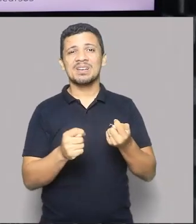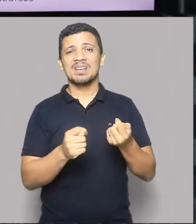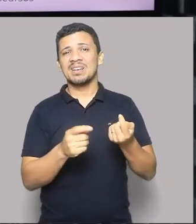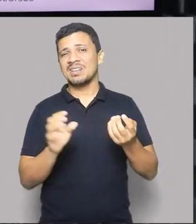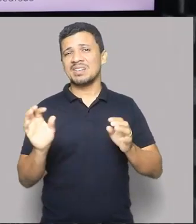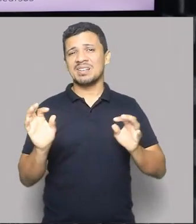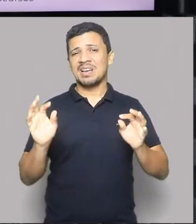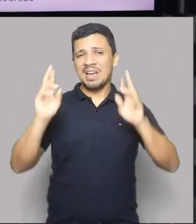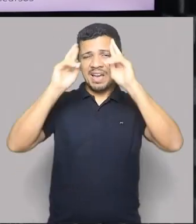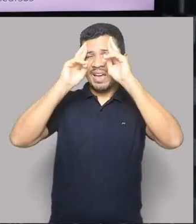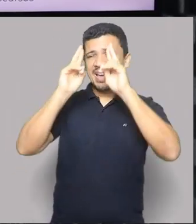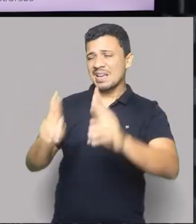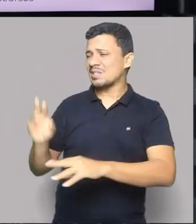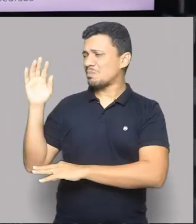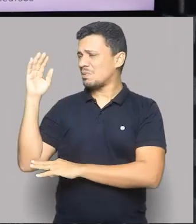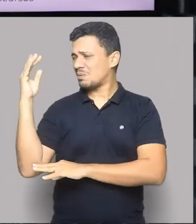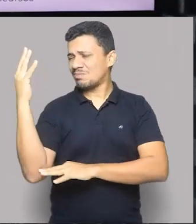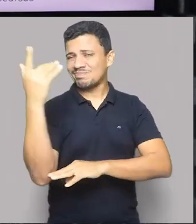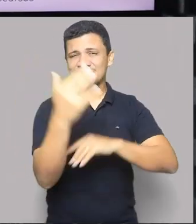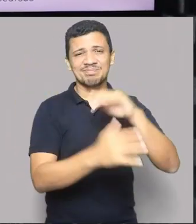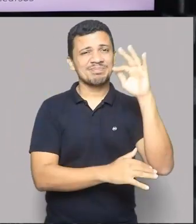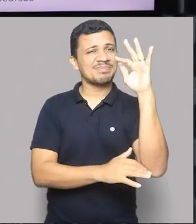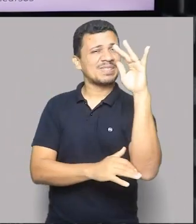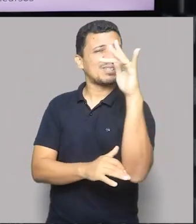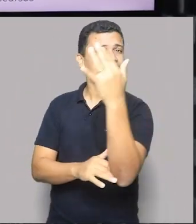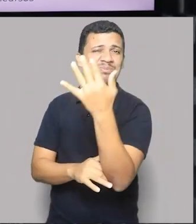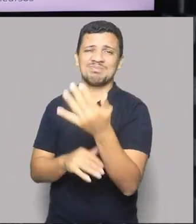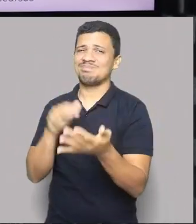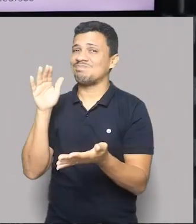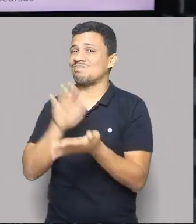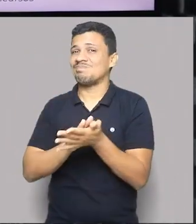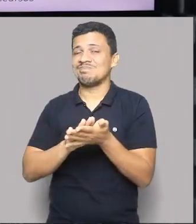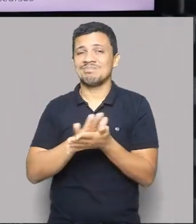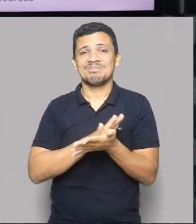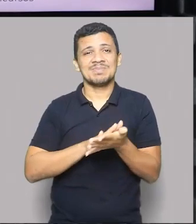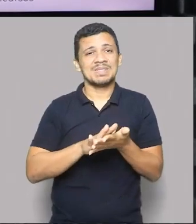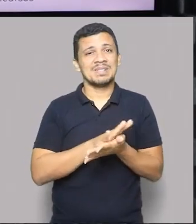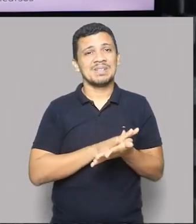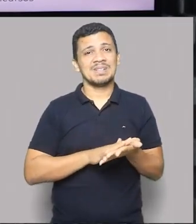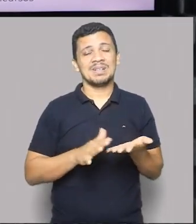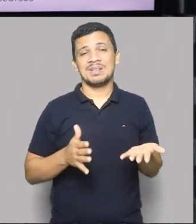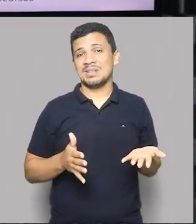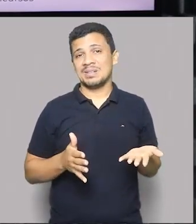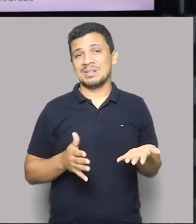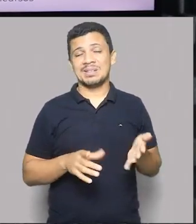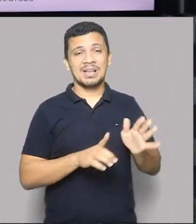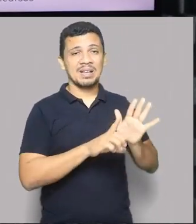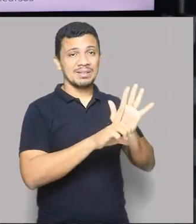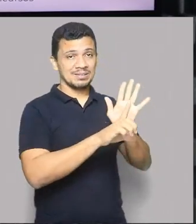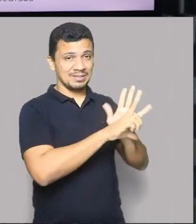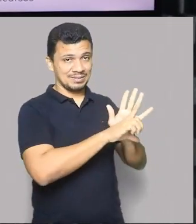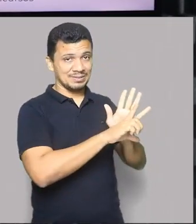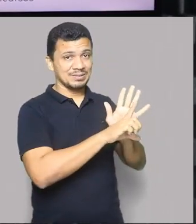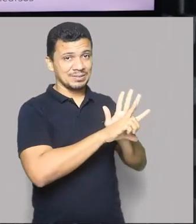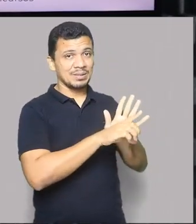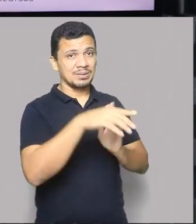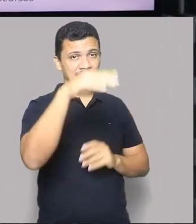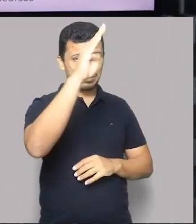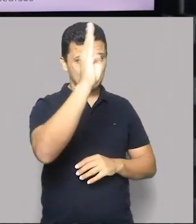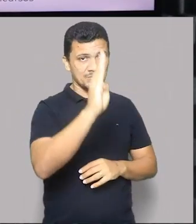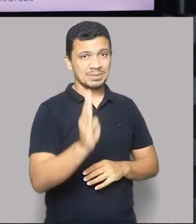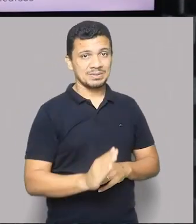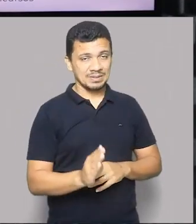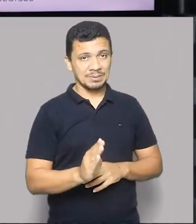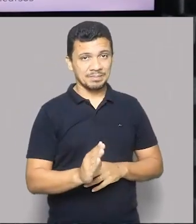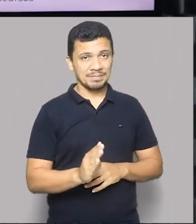à natureza por parte de nós, a ação antropogênica. Mas, assim, na lei brasileira, que é vasta,